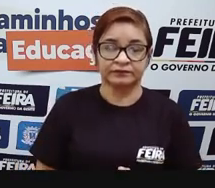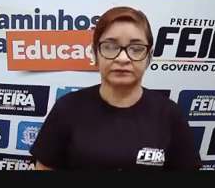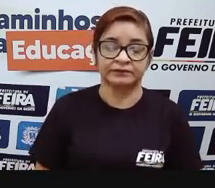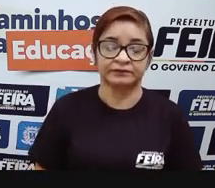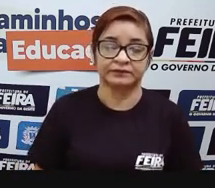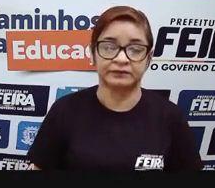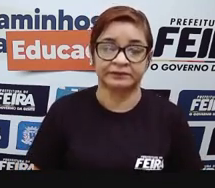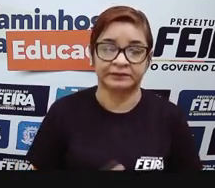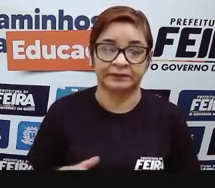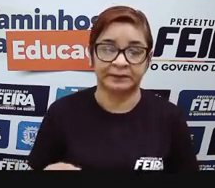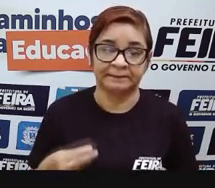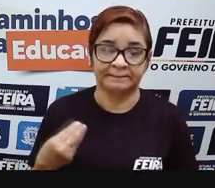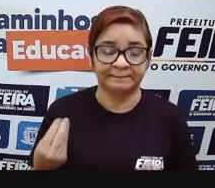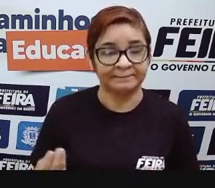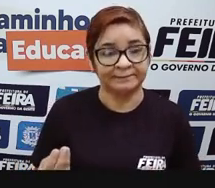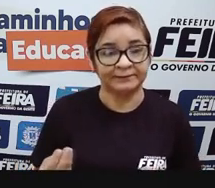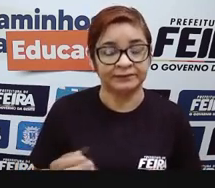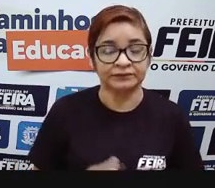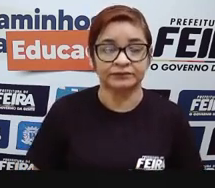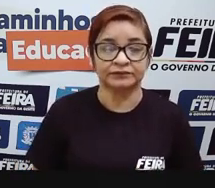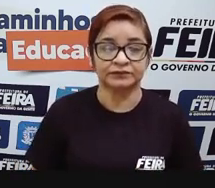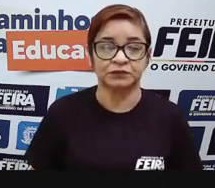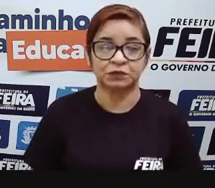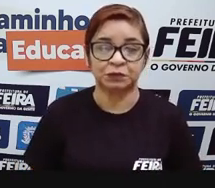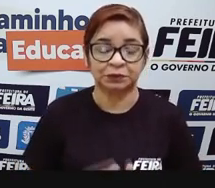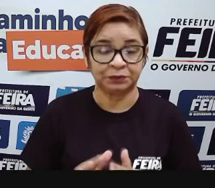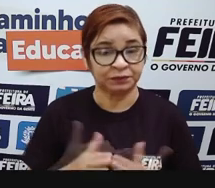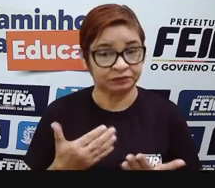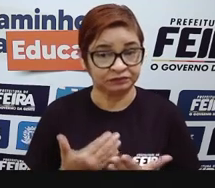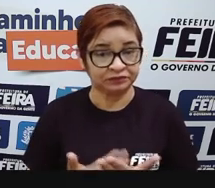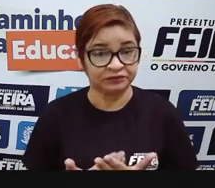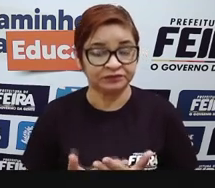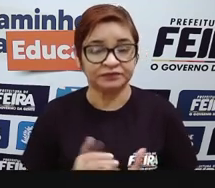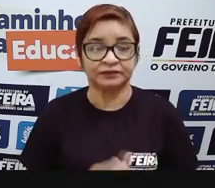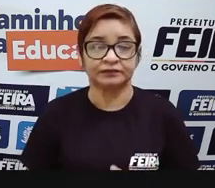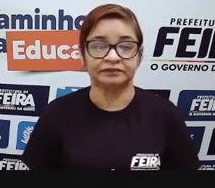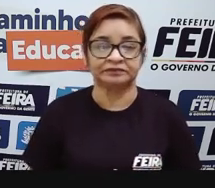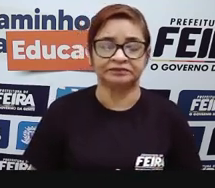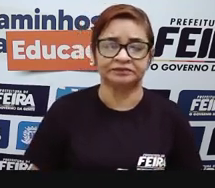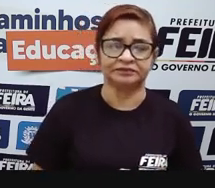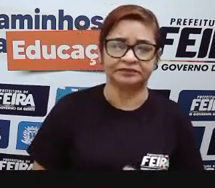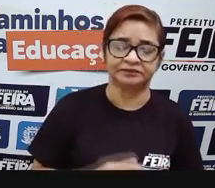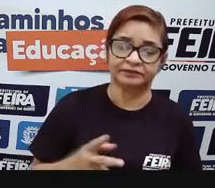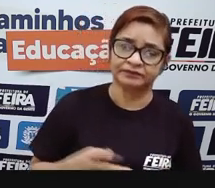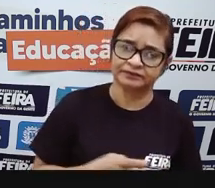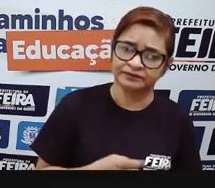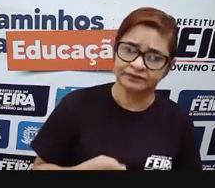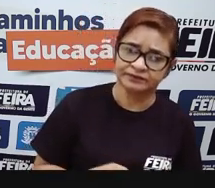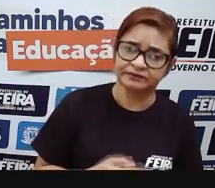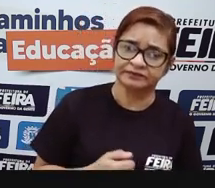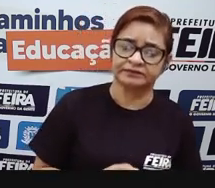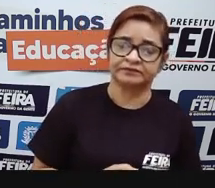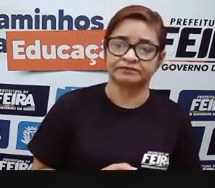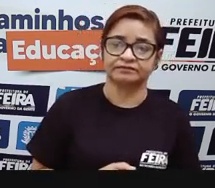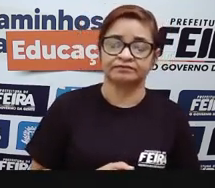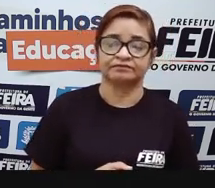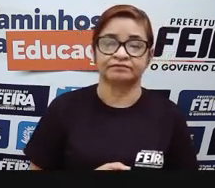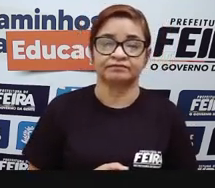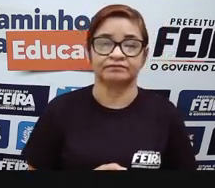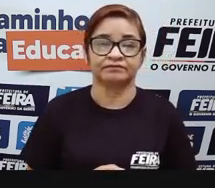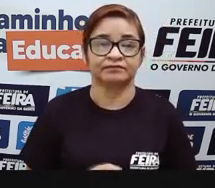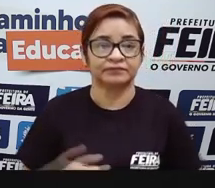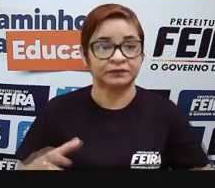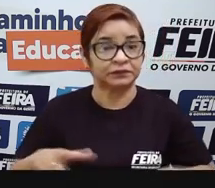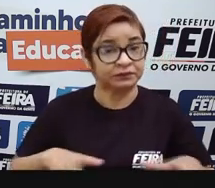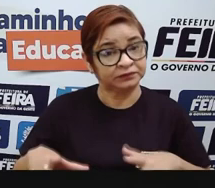uma indicação de atividade, onde vocês possam estar buscando formas de conseguir emprego na cidade de